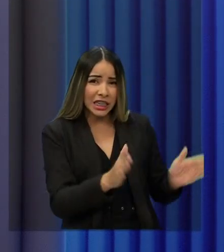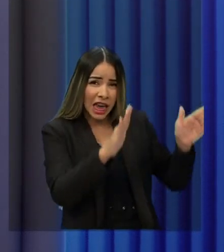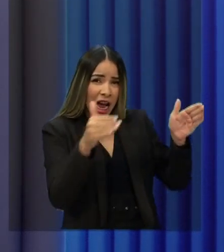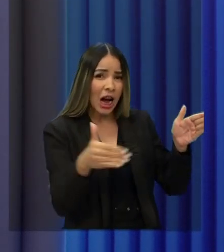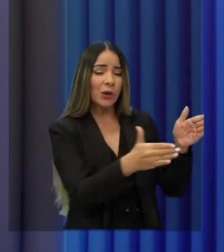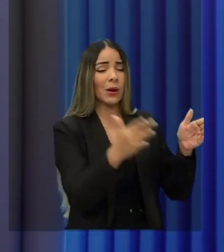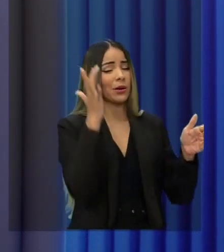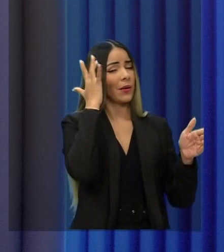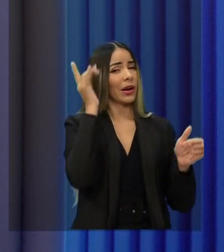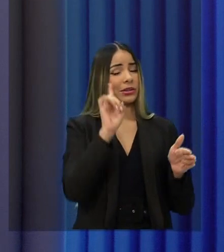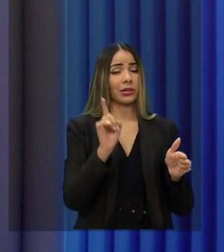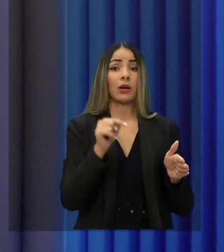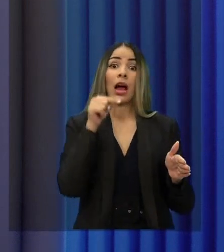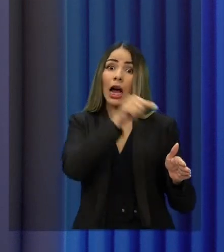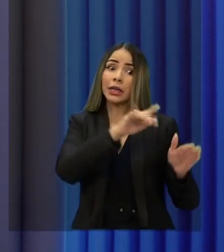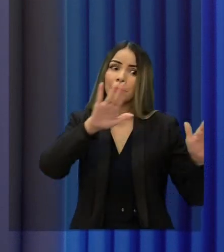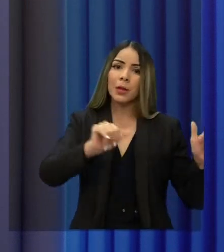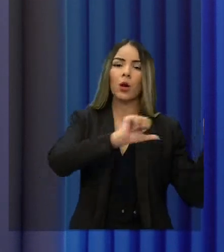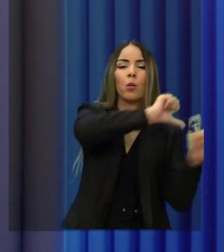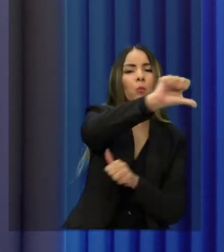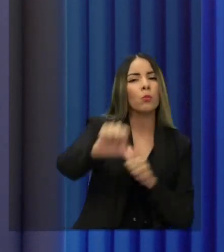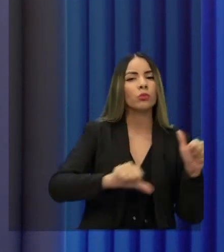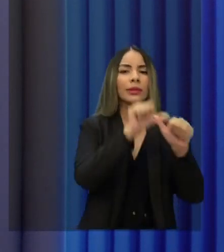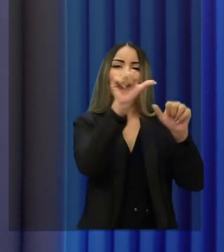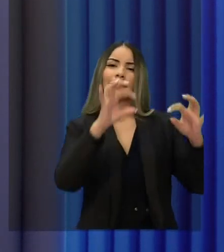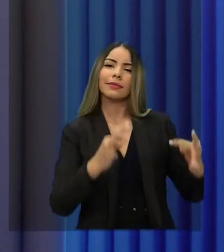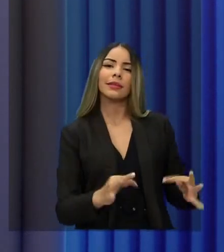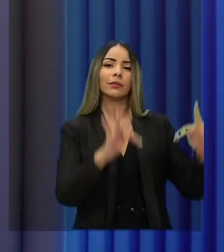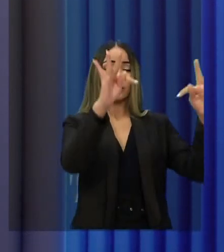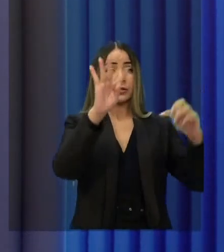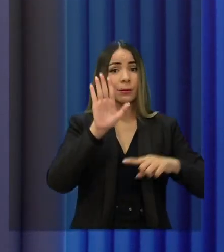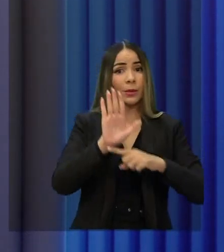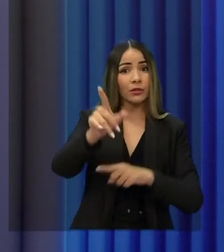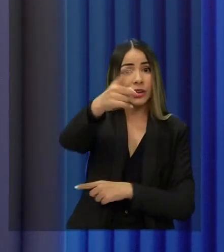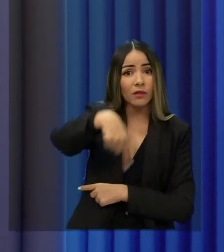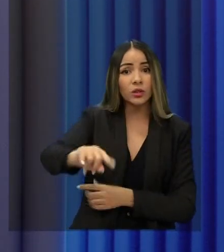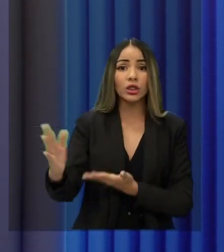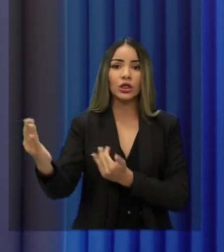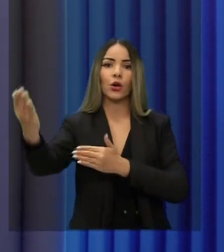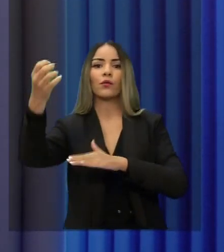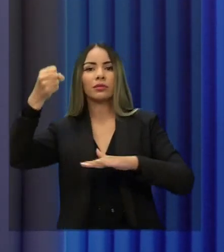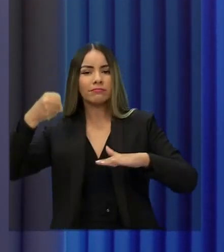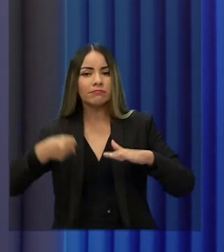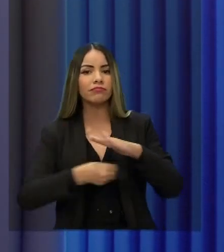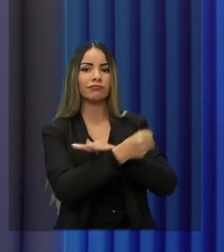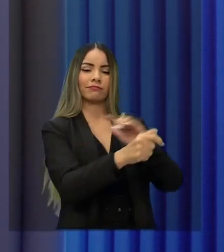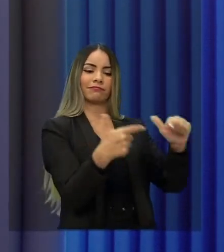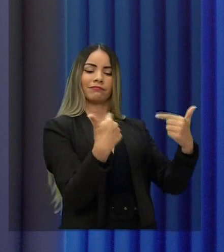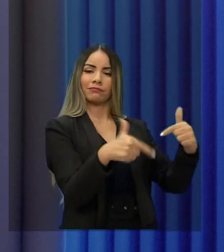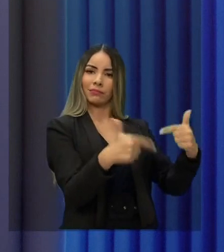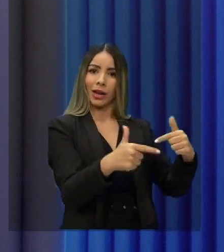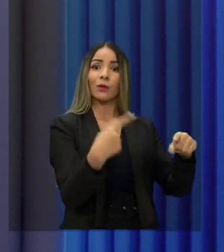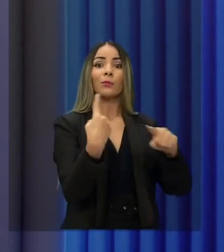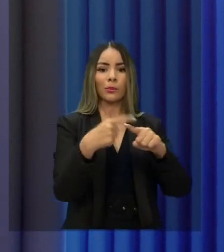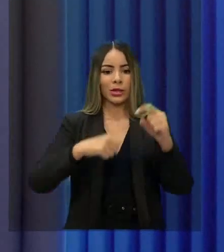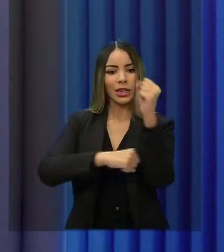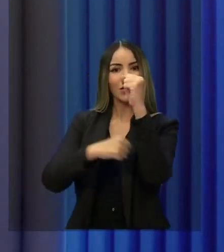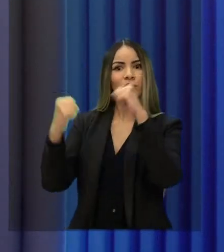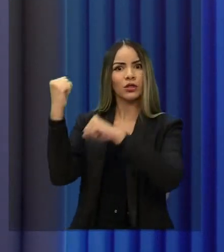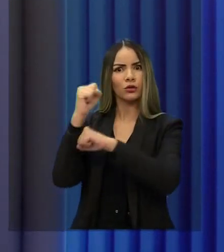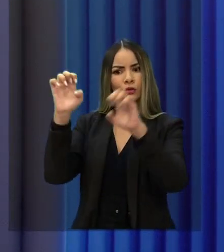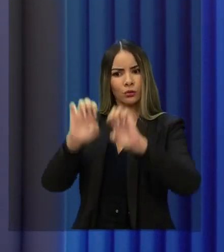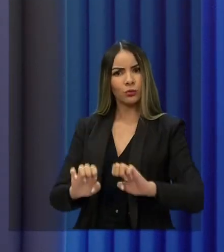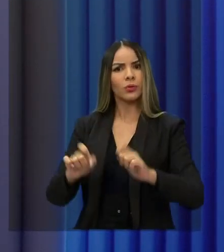obra no hub tecnológico para capacitar você, jovem, para entrar no mercado de trabalho. Afinal de contas, a infraestrutura tem que ter um objetivo.